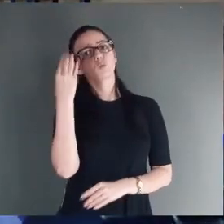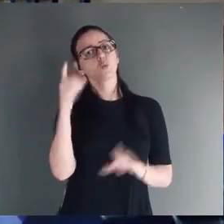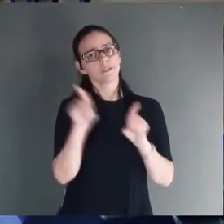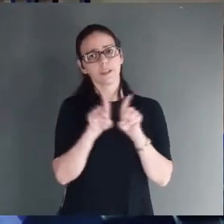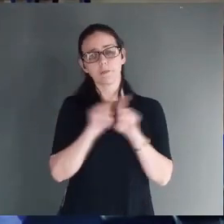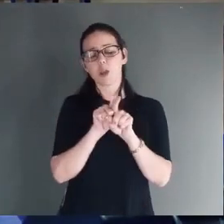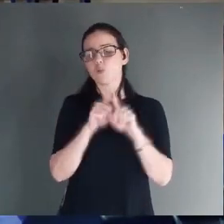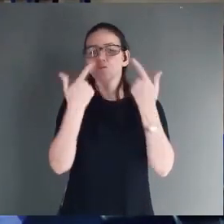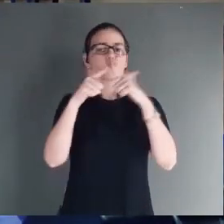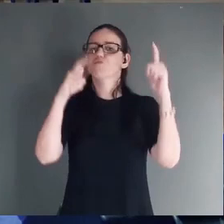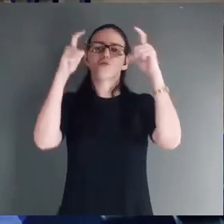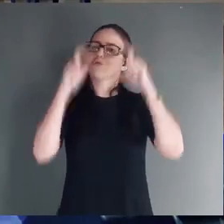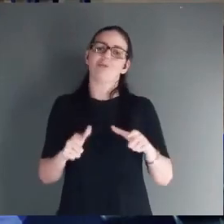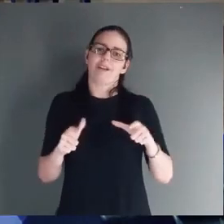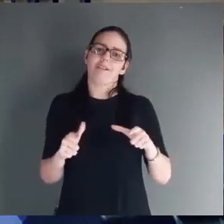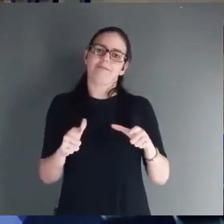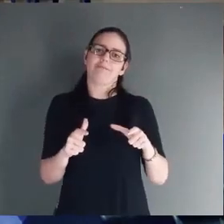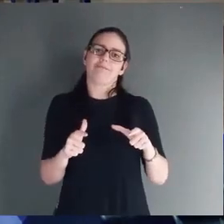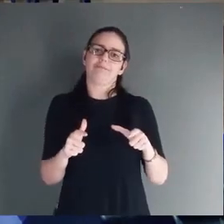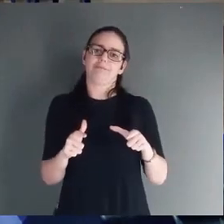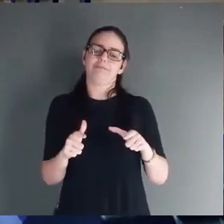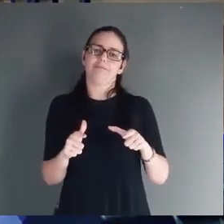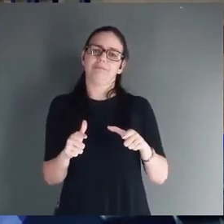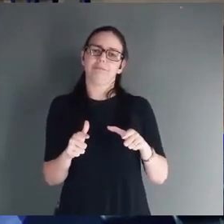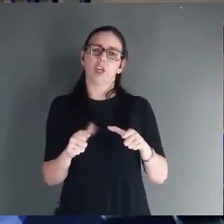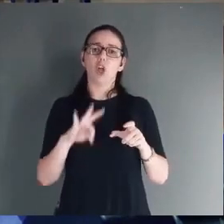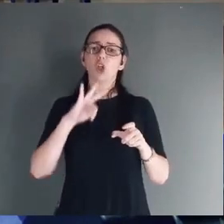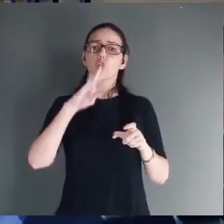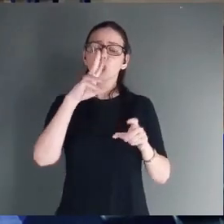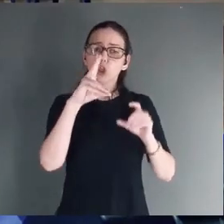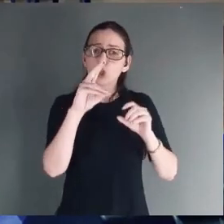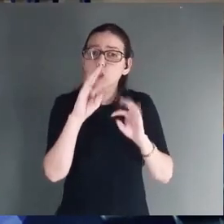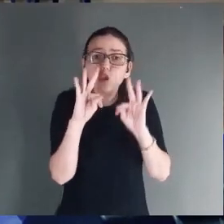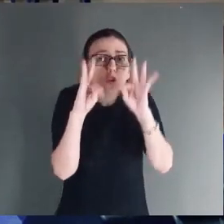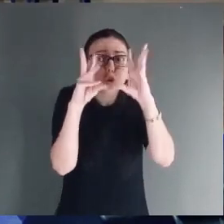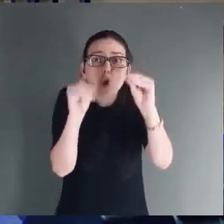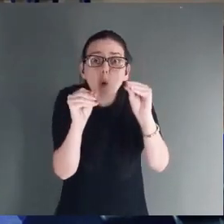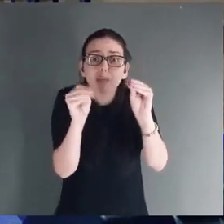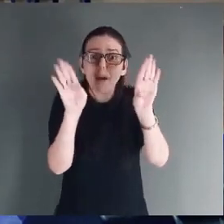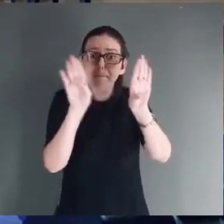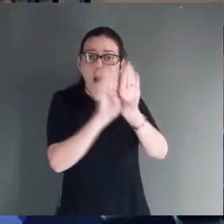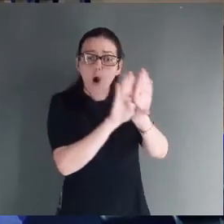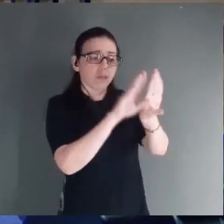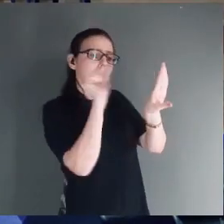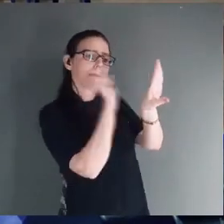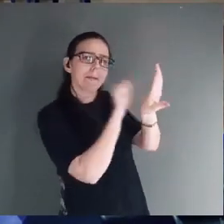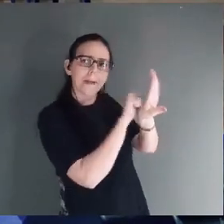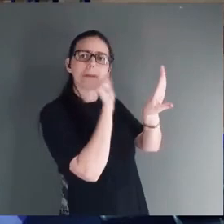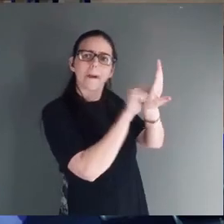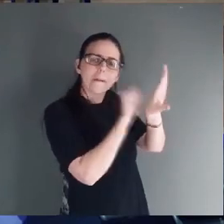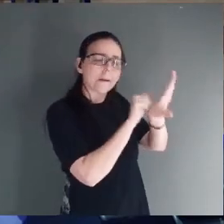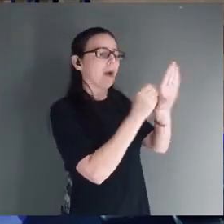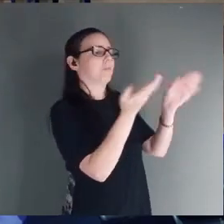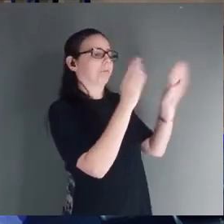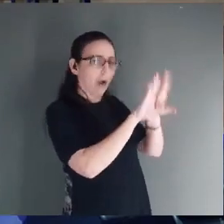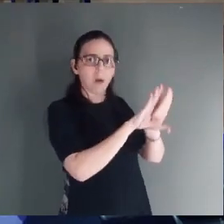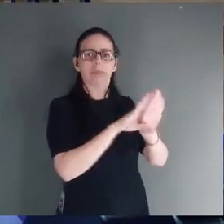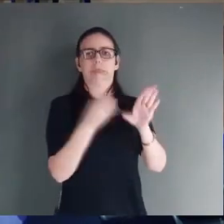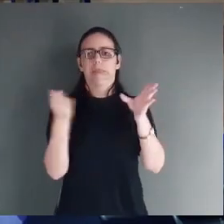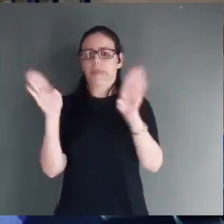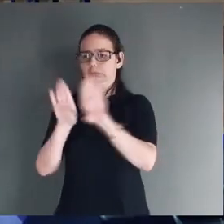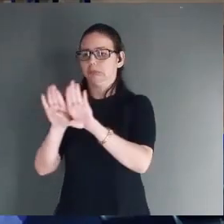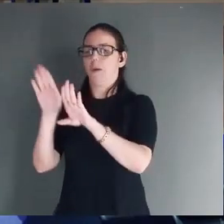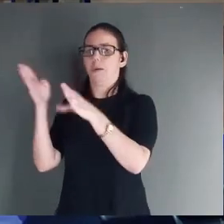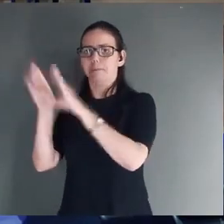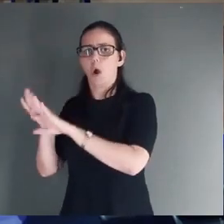não havia lugar. Em todas as portas que ele bateu, não havia lugar. Em todos os hotéis que ele bateu,